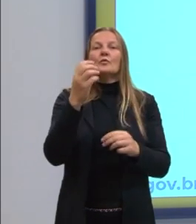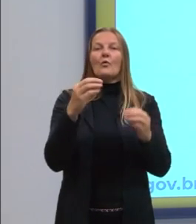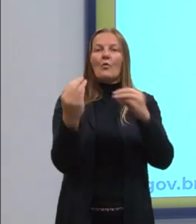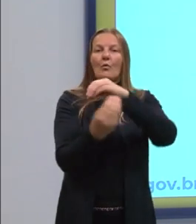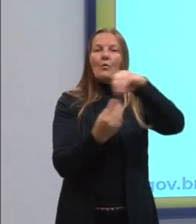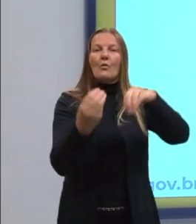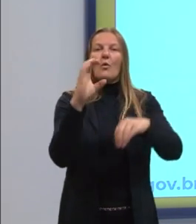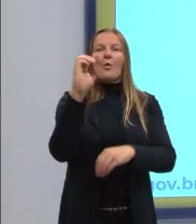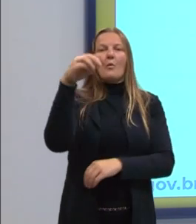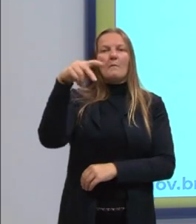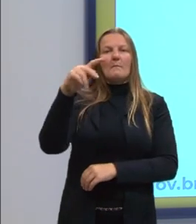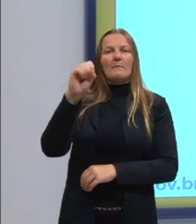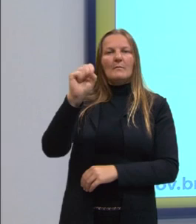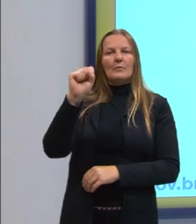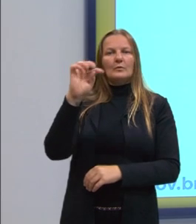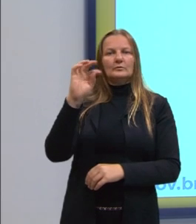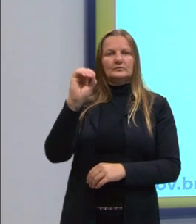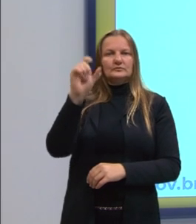composto.